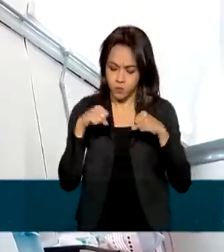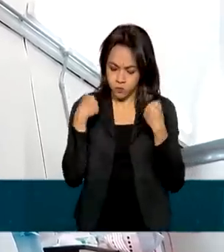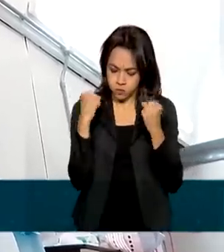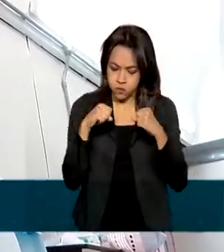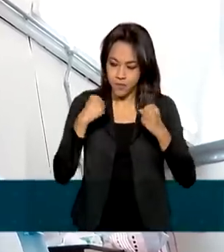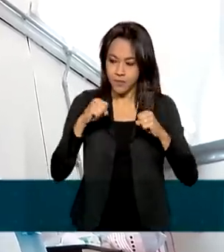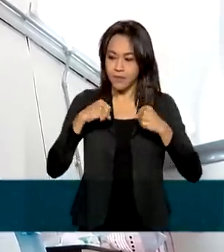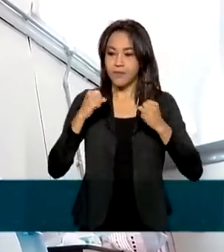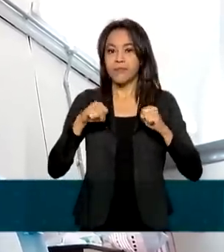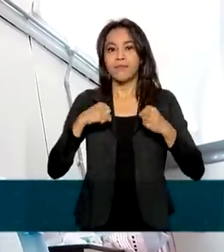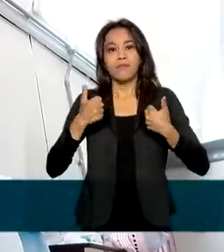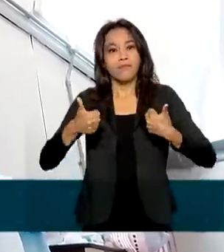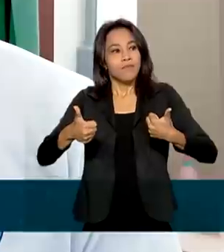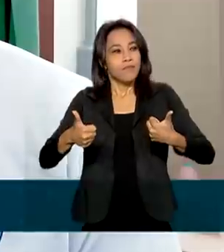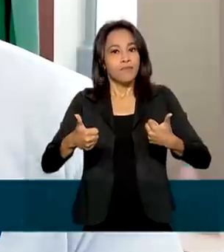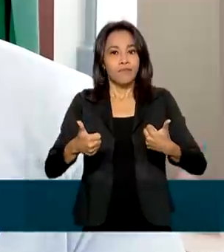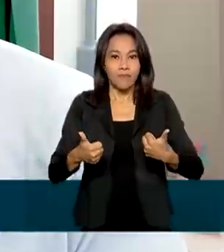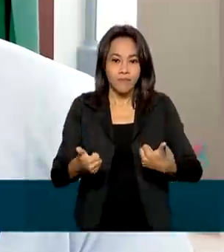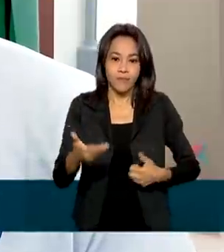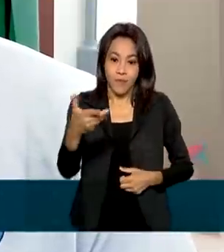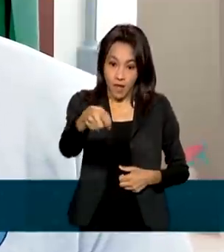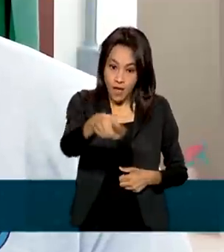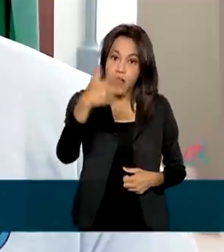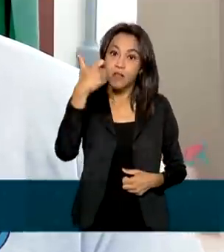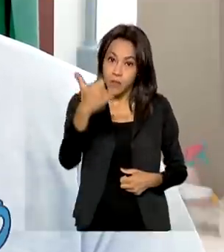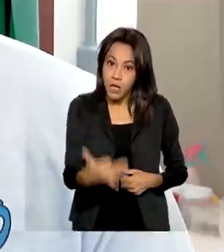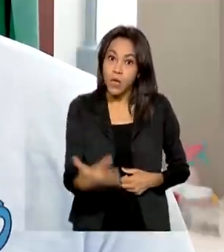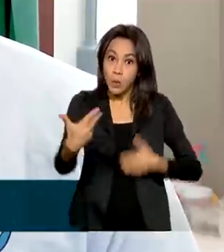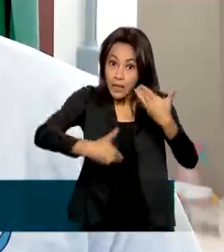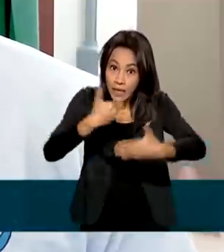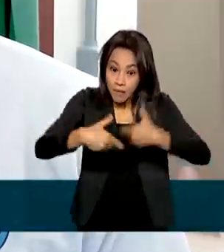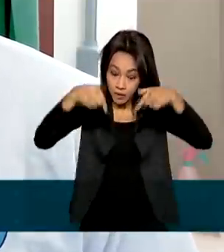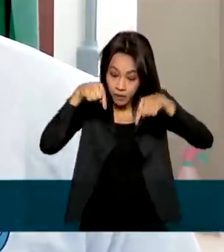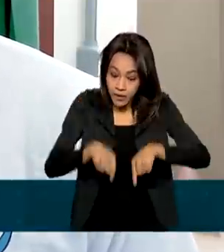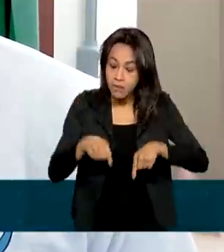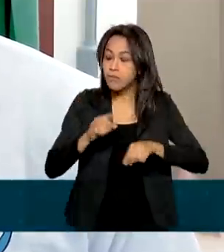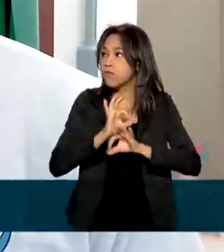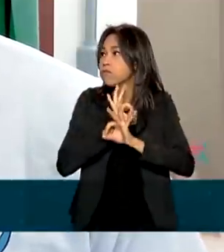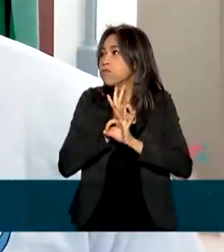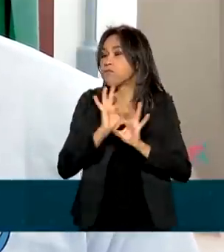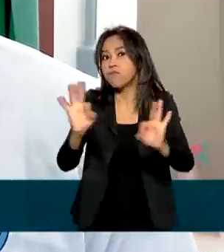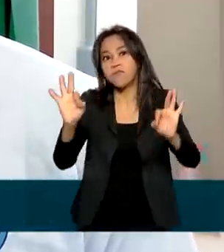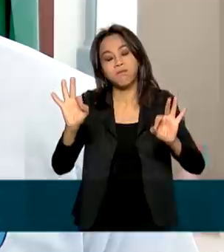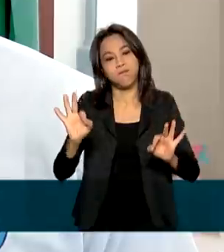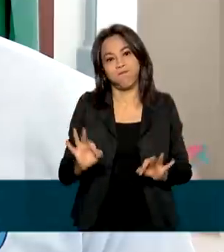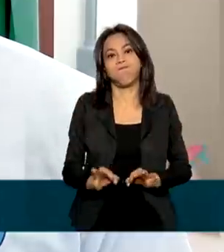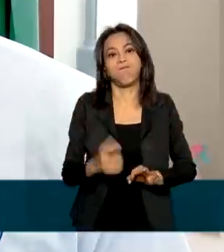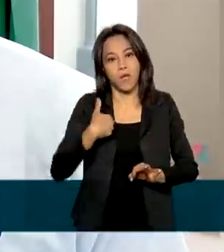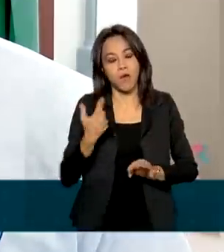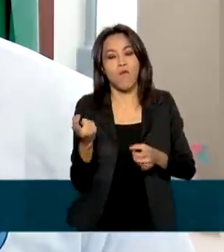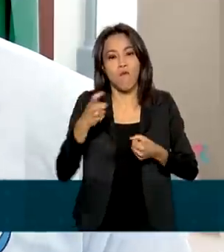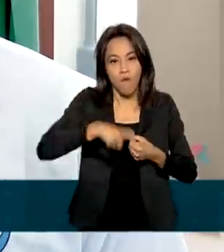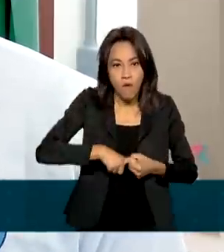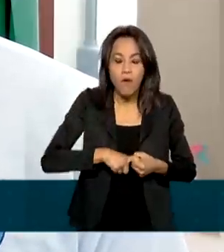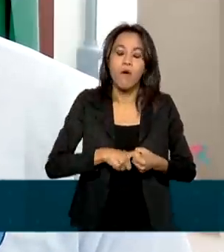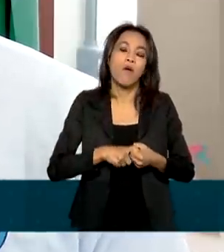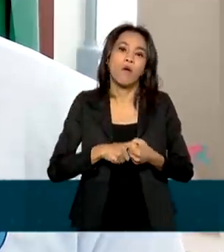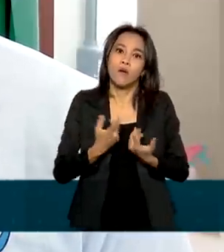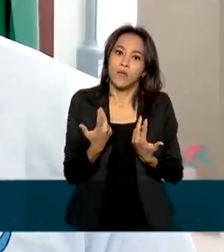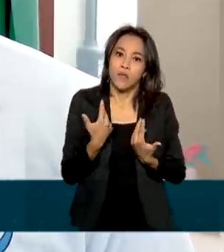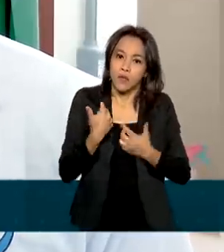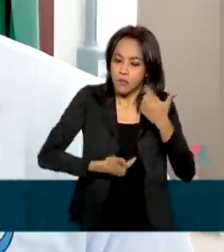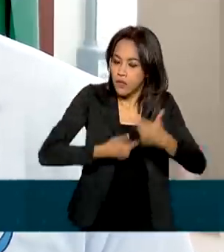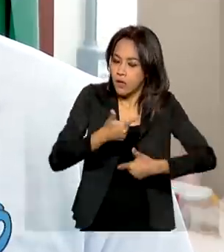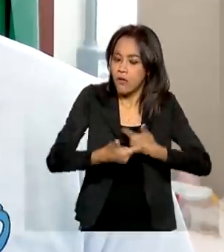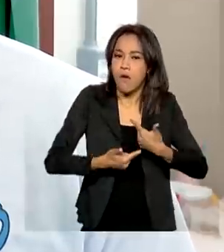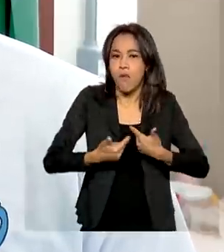já vê resultados. O tratamento aqui foi fundamental para mim, para voltar em algumas atividades que